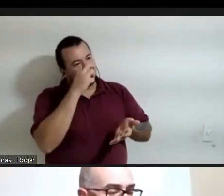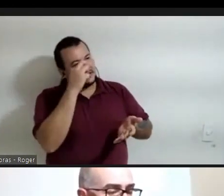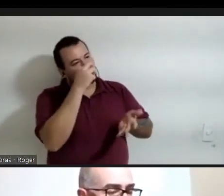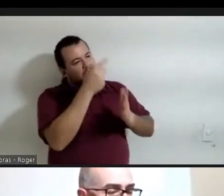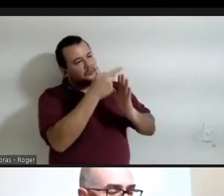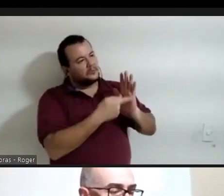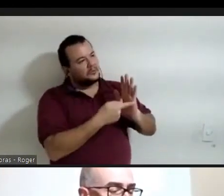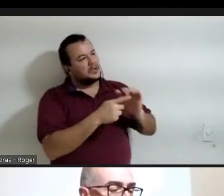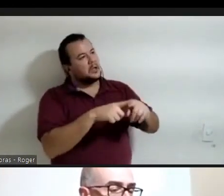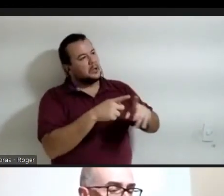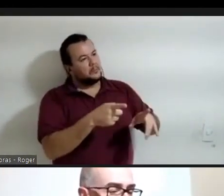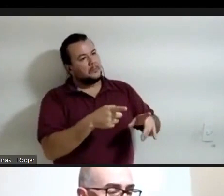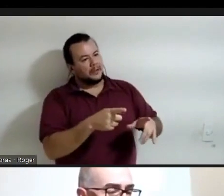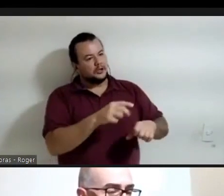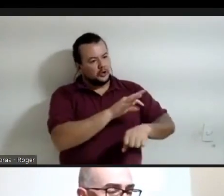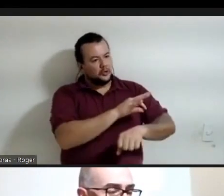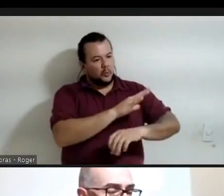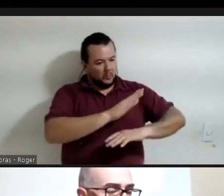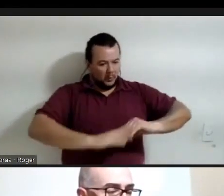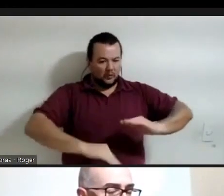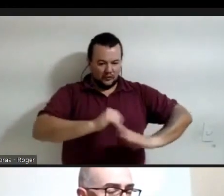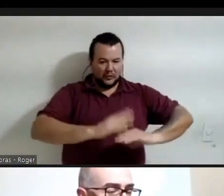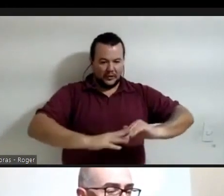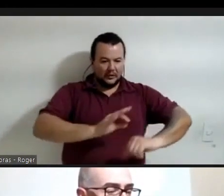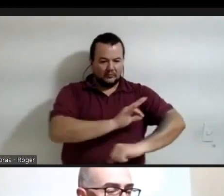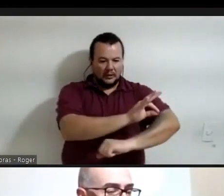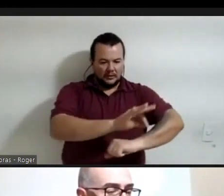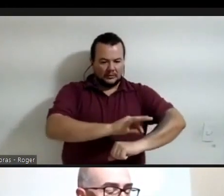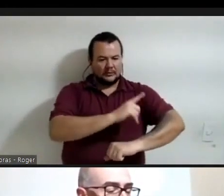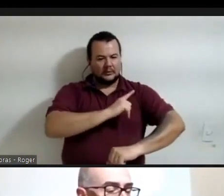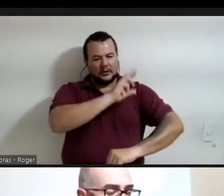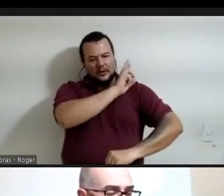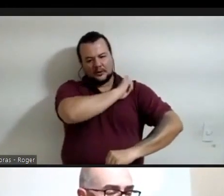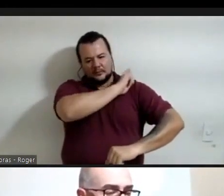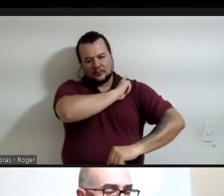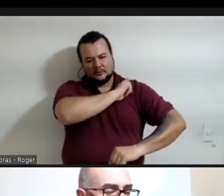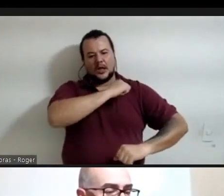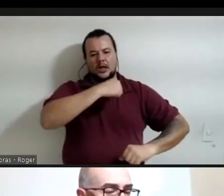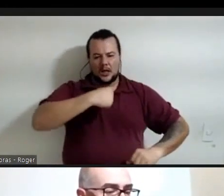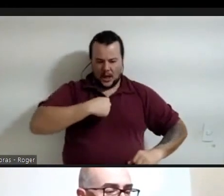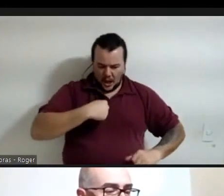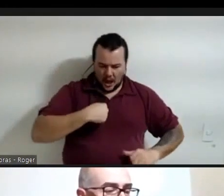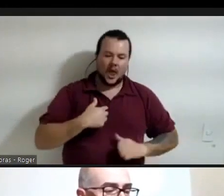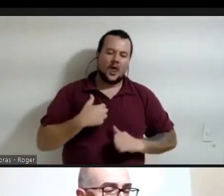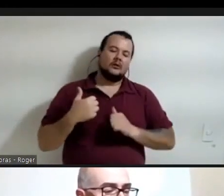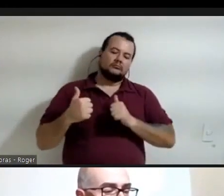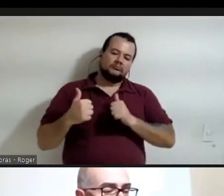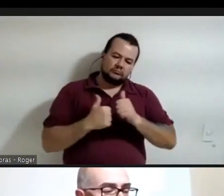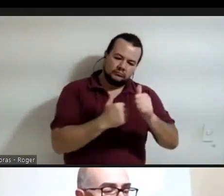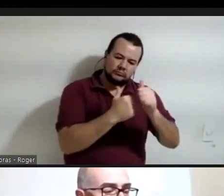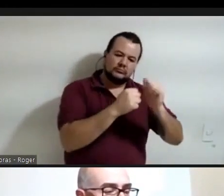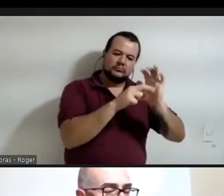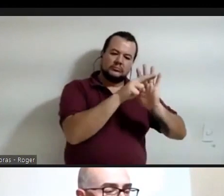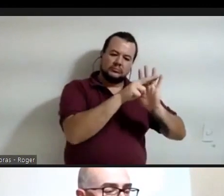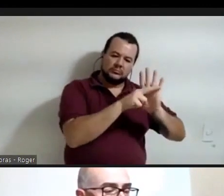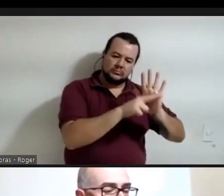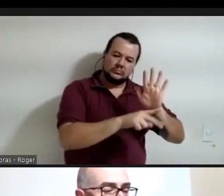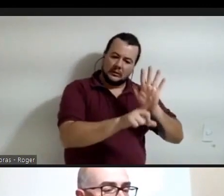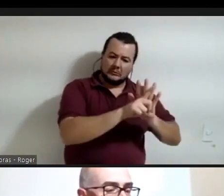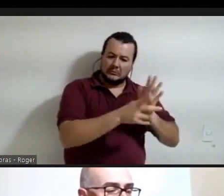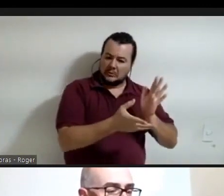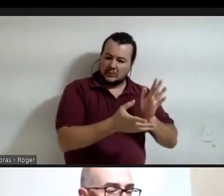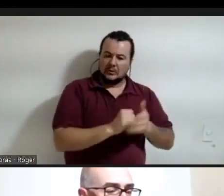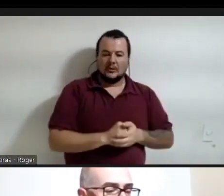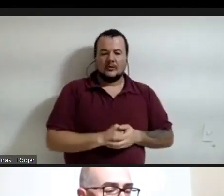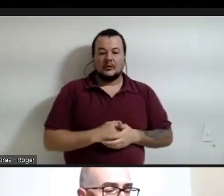o arquiteto seja responsável pelo que ele está fazendo e que ele diga estou seguindo normas. vocês acham que o ensino que a